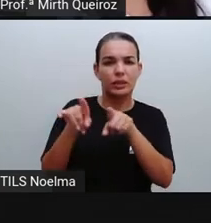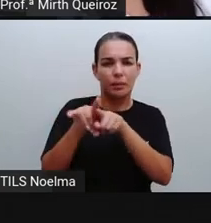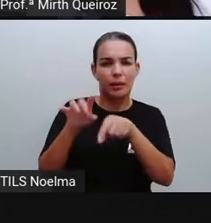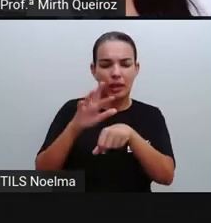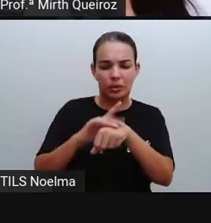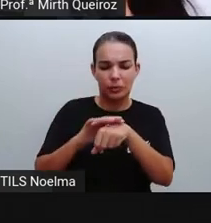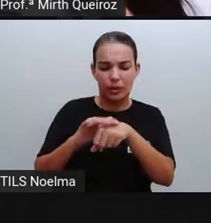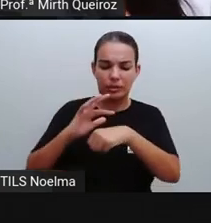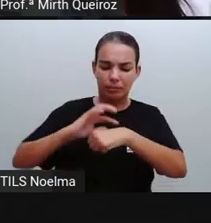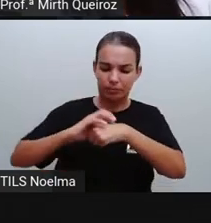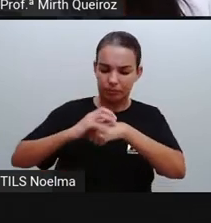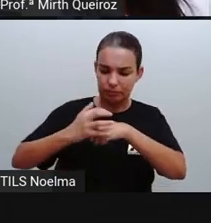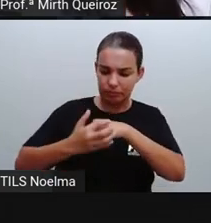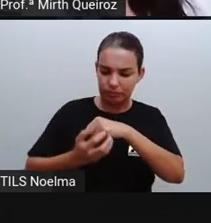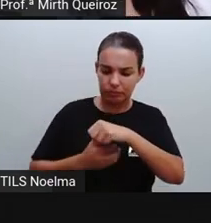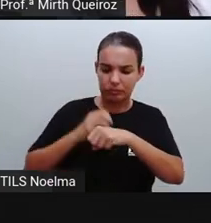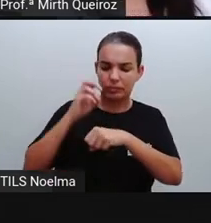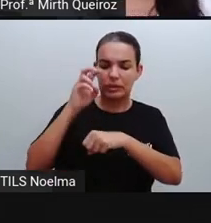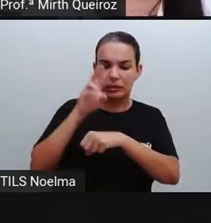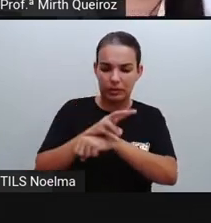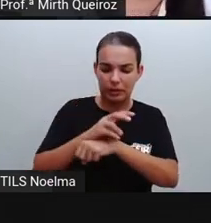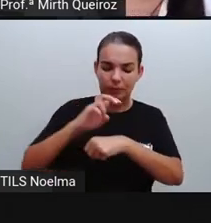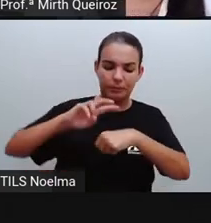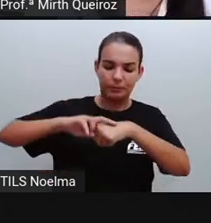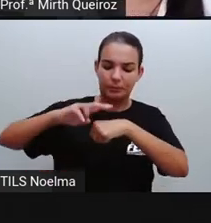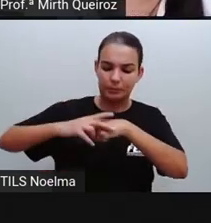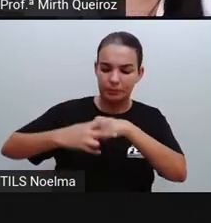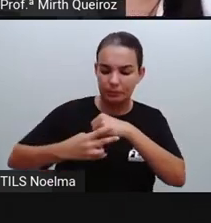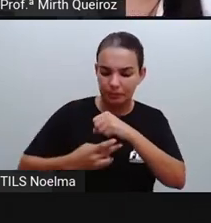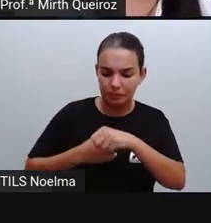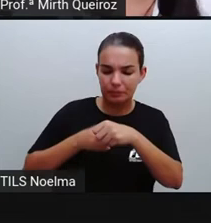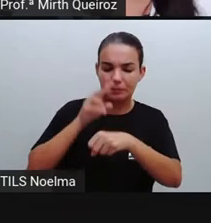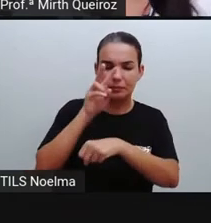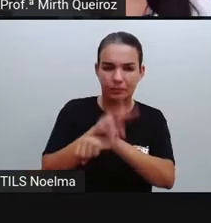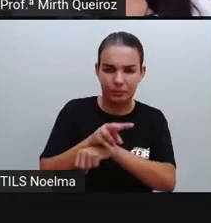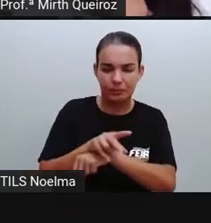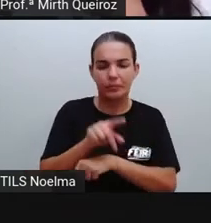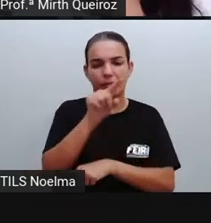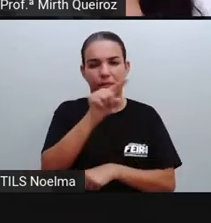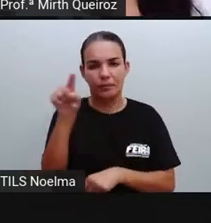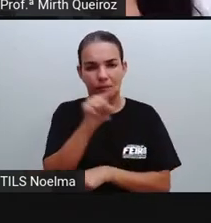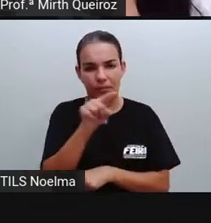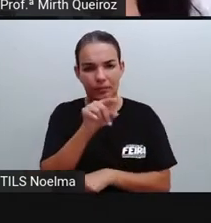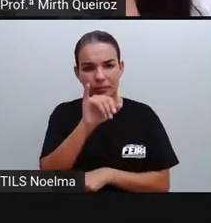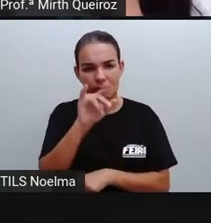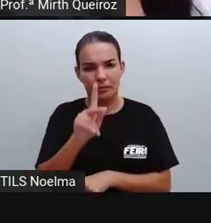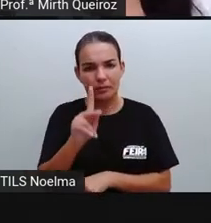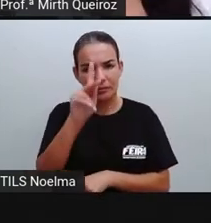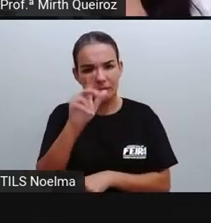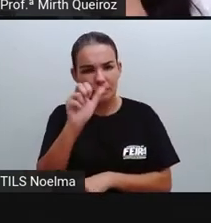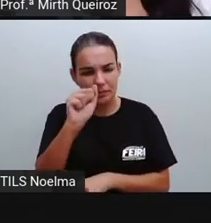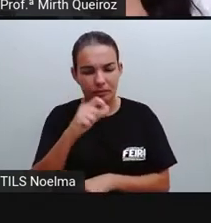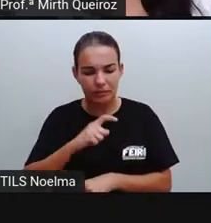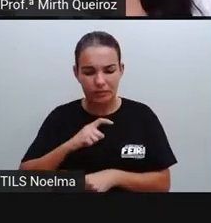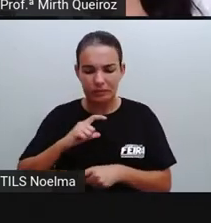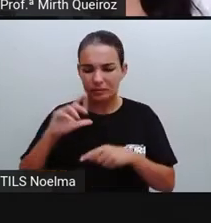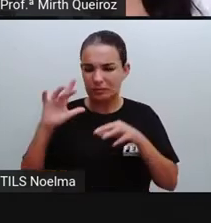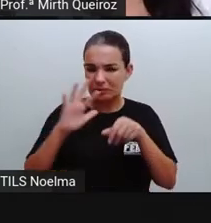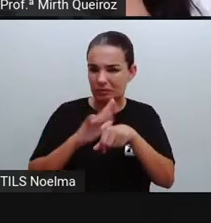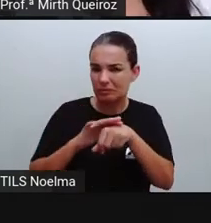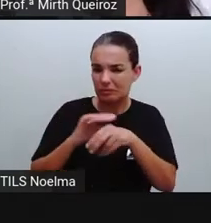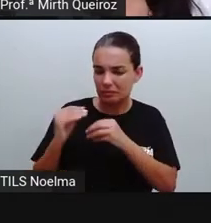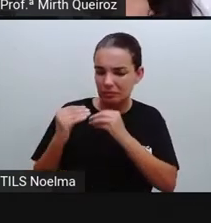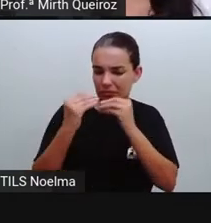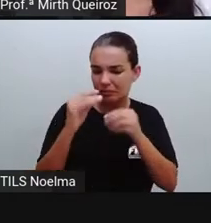dengue, zika e chikungunya, que são as doenças transmitidas por esse musquitinho tão pequenininho, mas tão